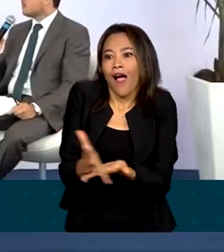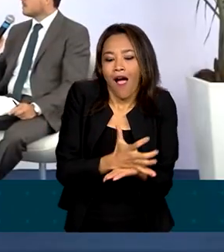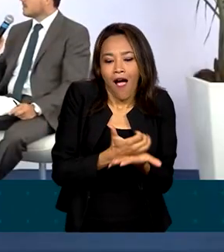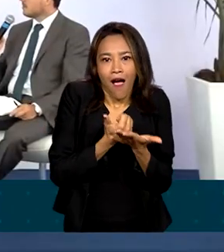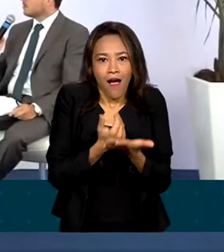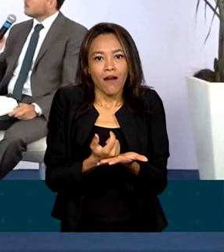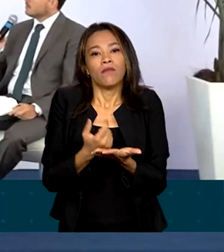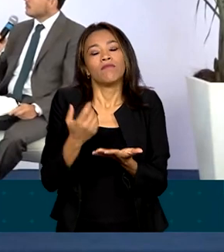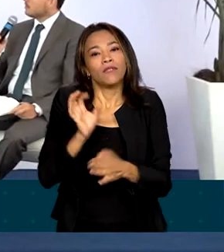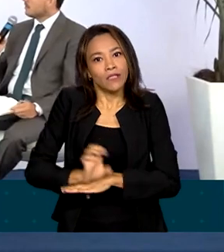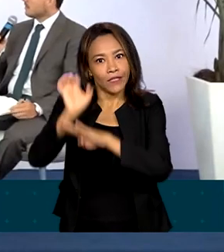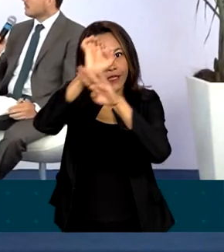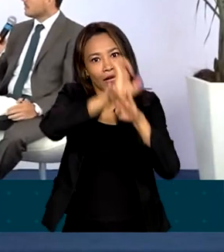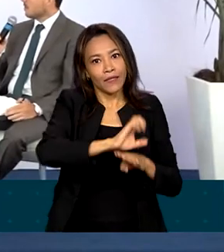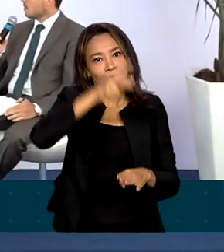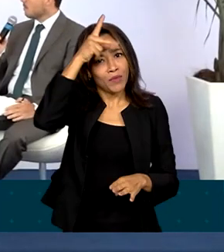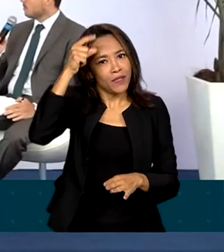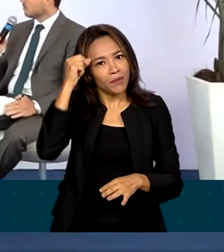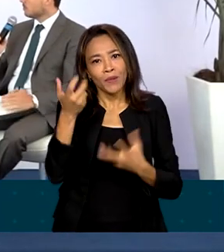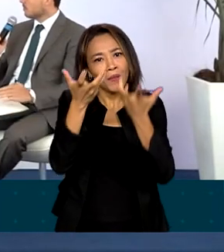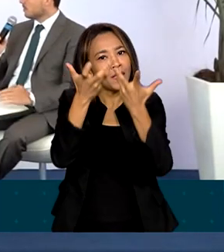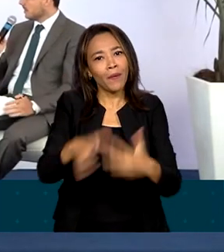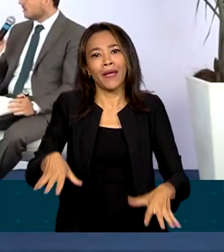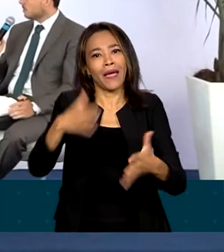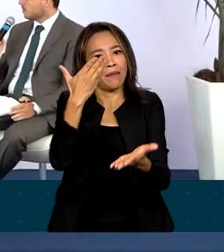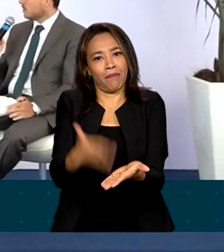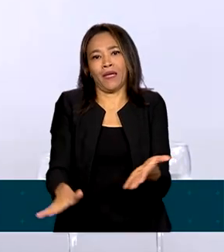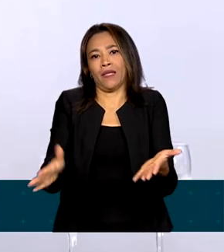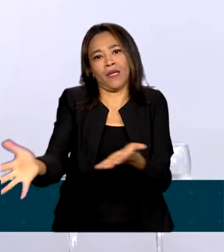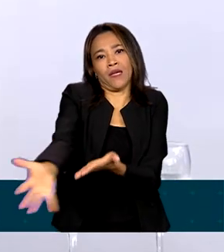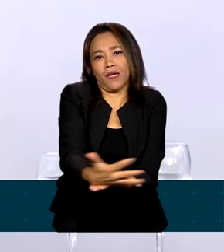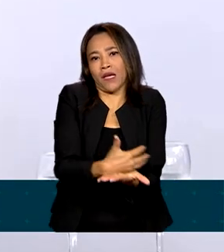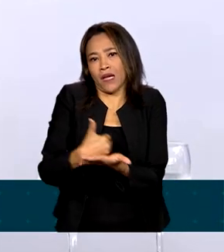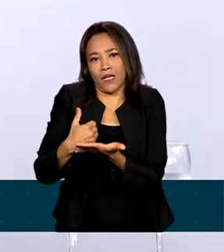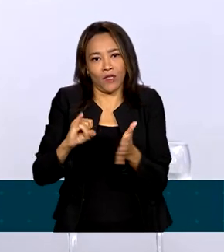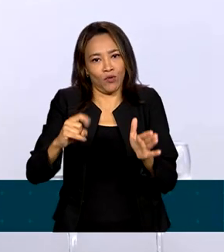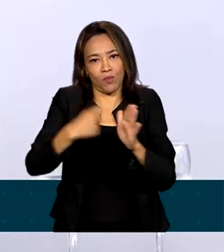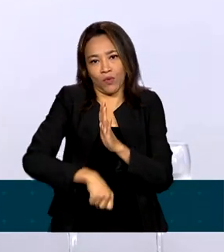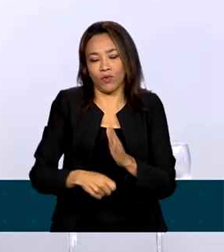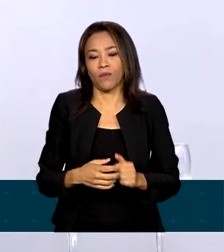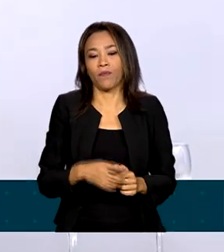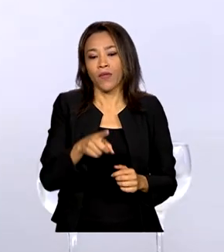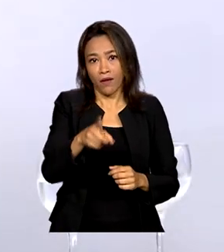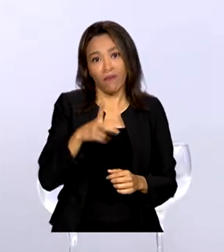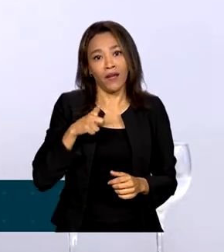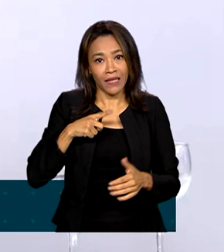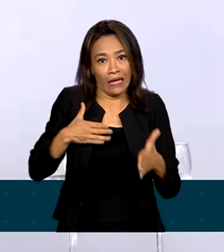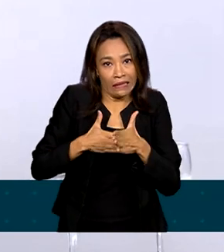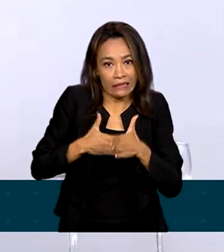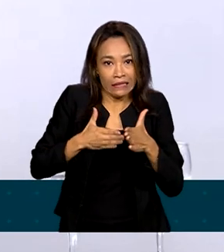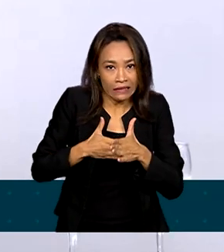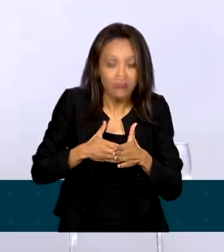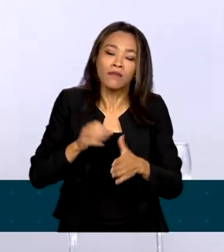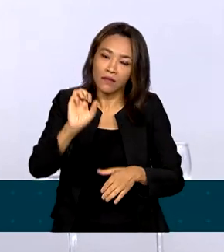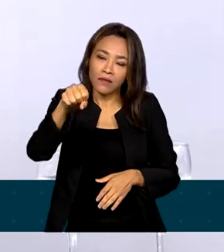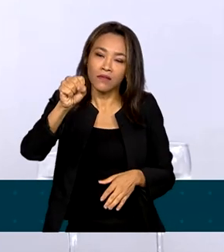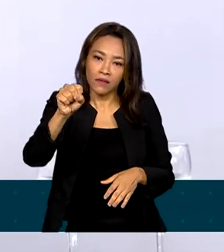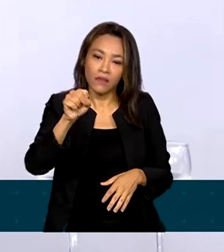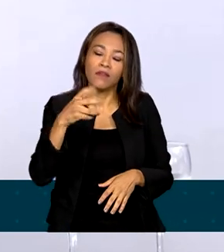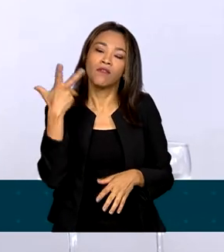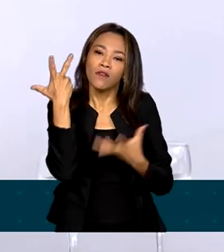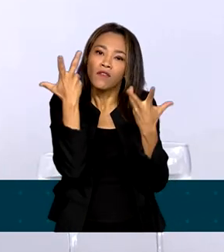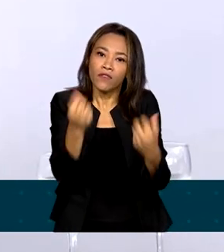estados e municípios não querem perder a arrecadação. Haverá resistências? Eu acho que sim, nós estamos